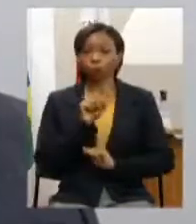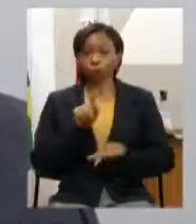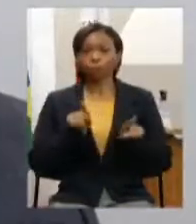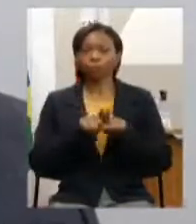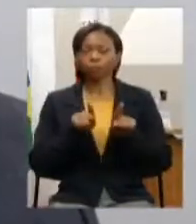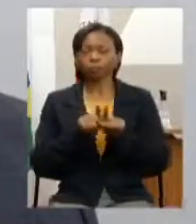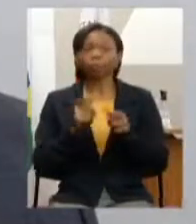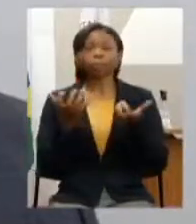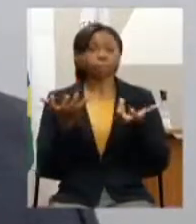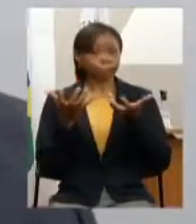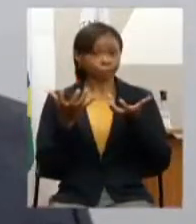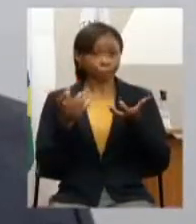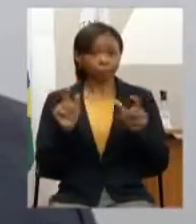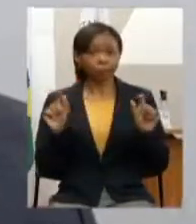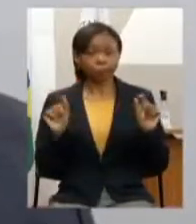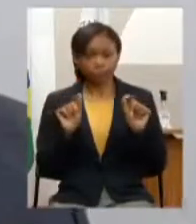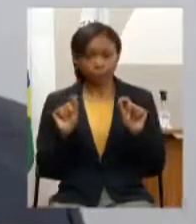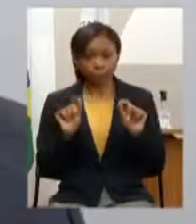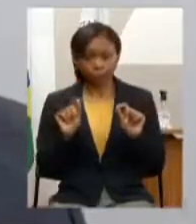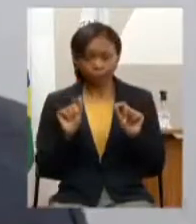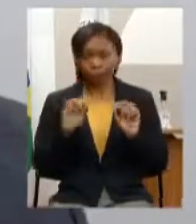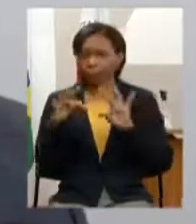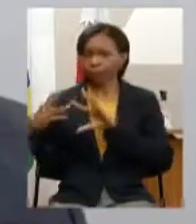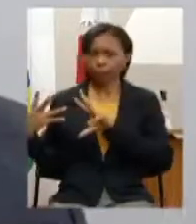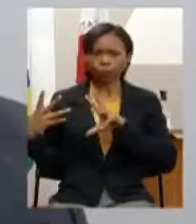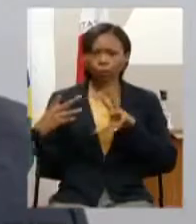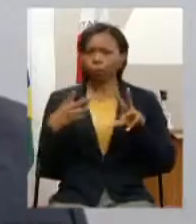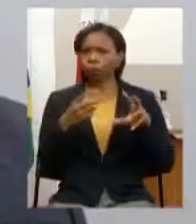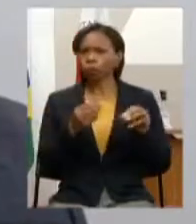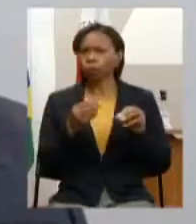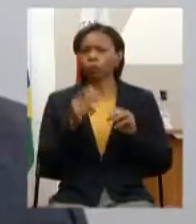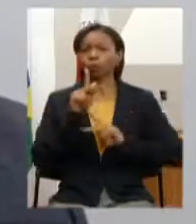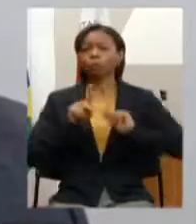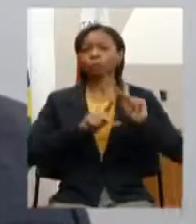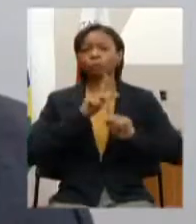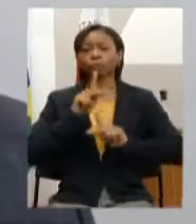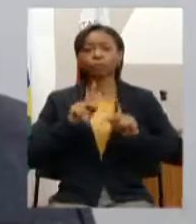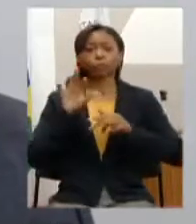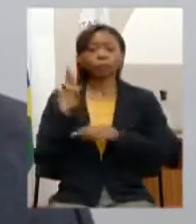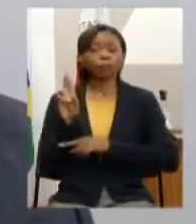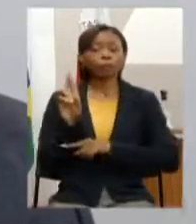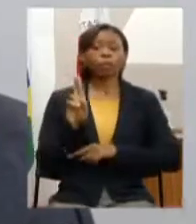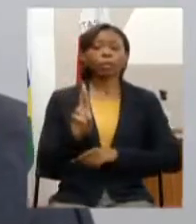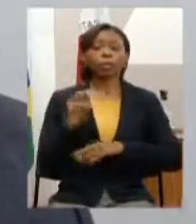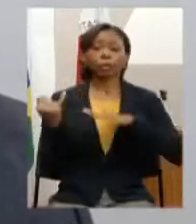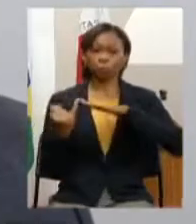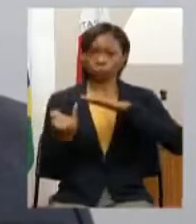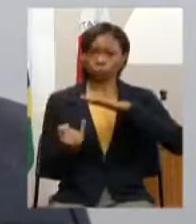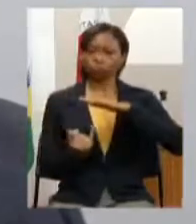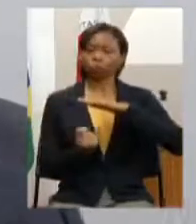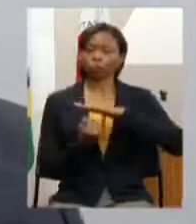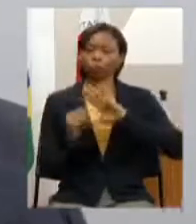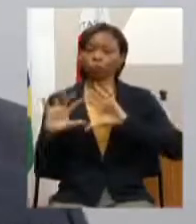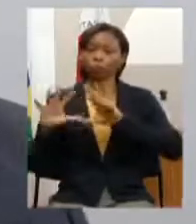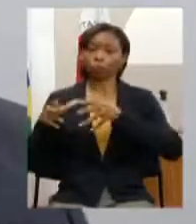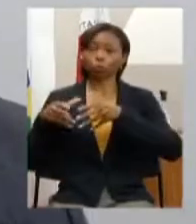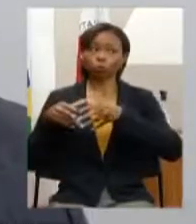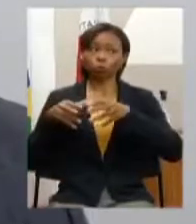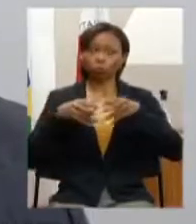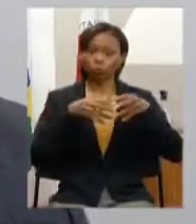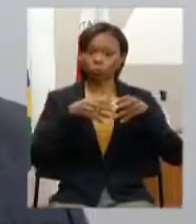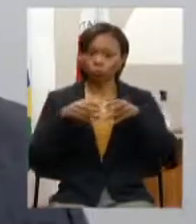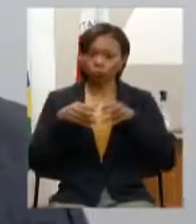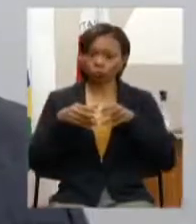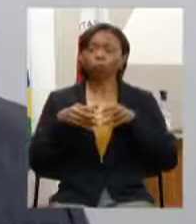gostaria de cumprimentar também a todos os colegas representantes das instituições do setor das